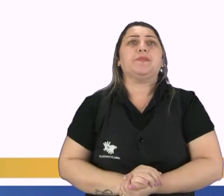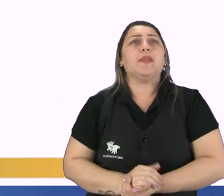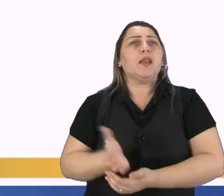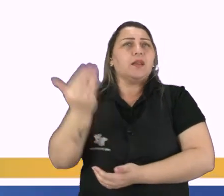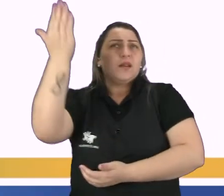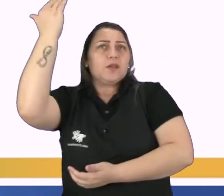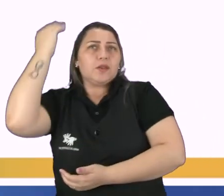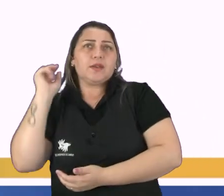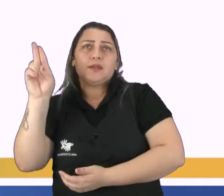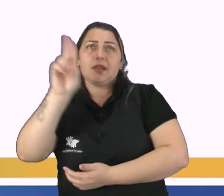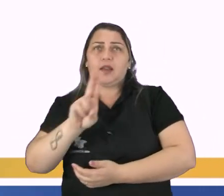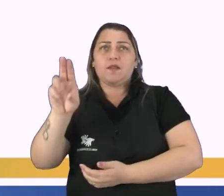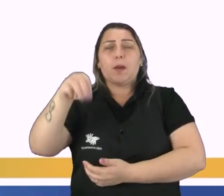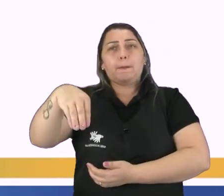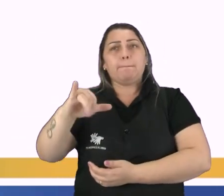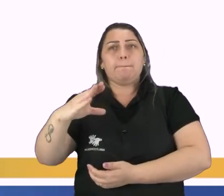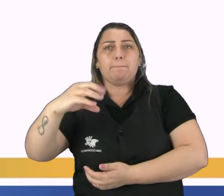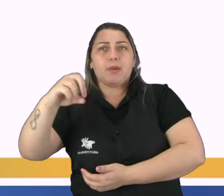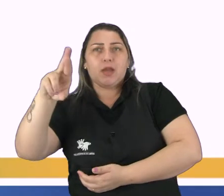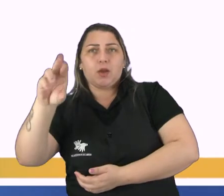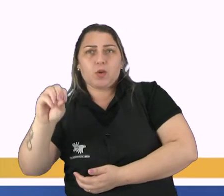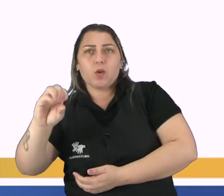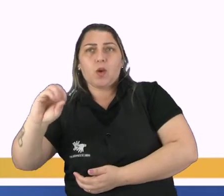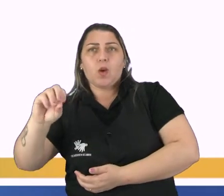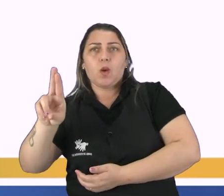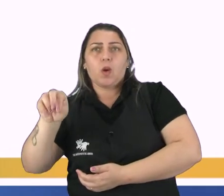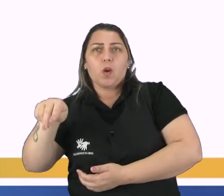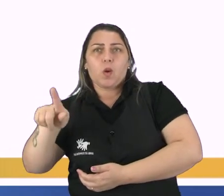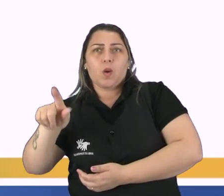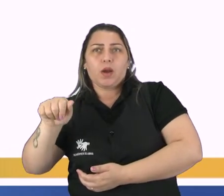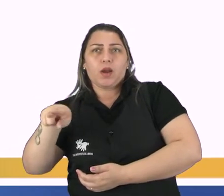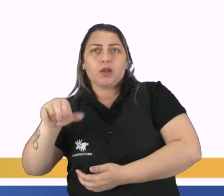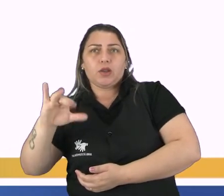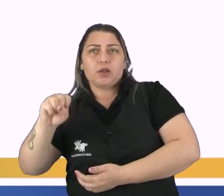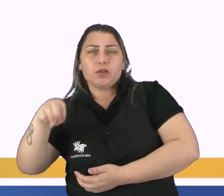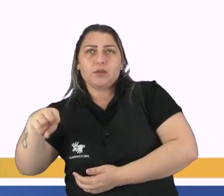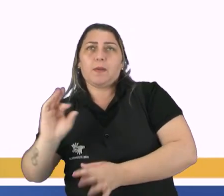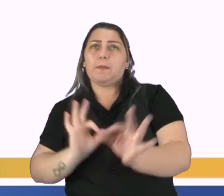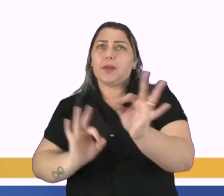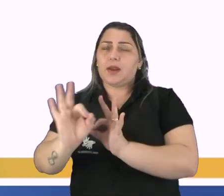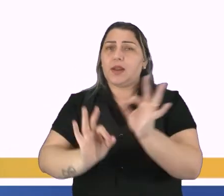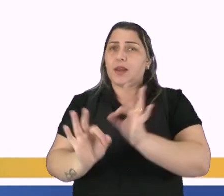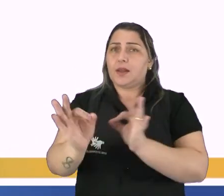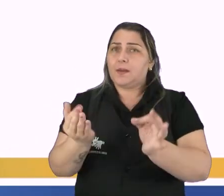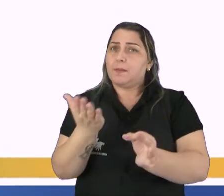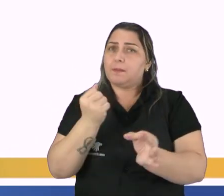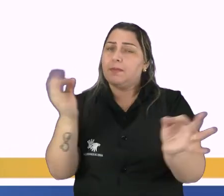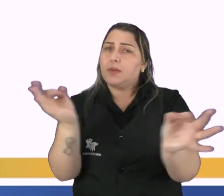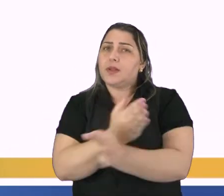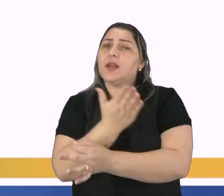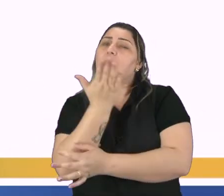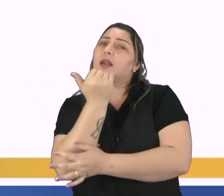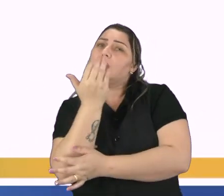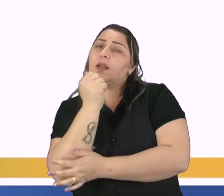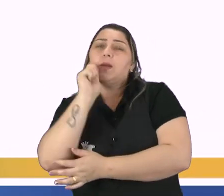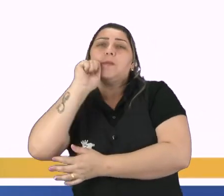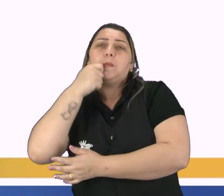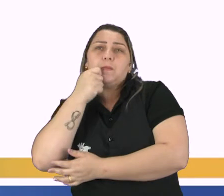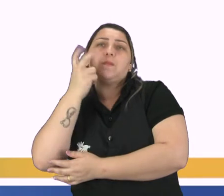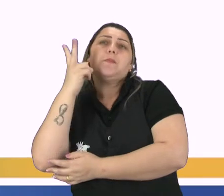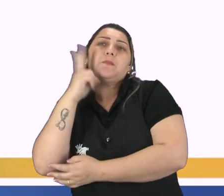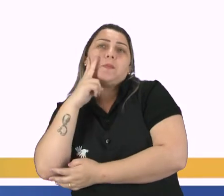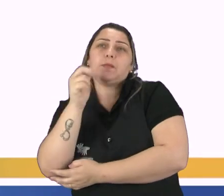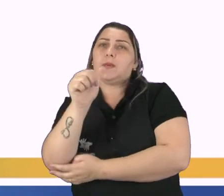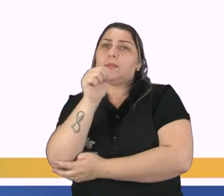antiguidade, utilização de micro-organismos, para a preparação de alimentos e bebidas, como o pão e o vinho,